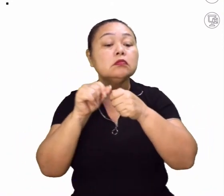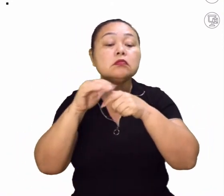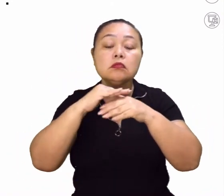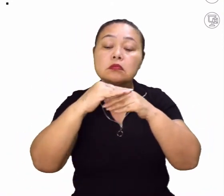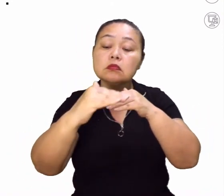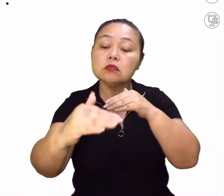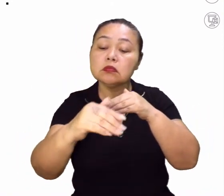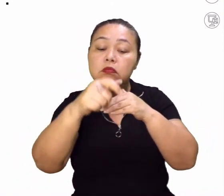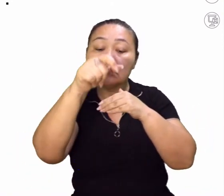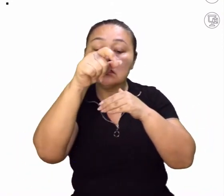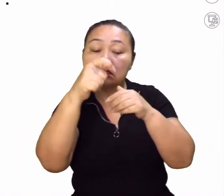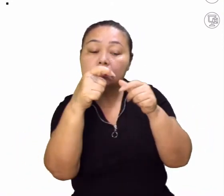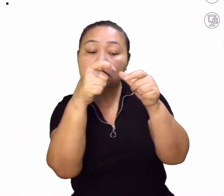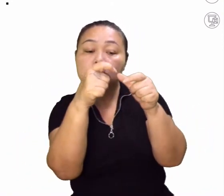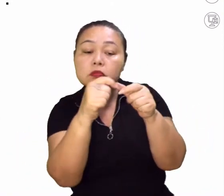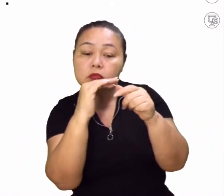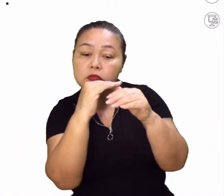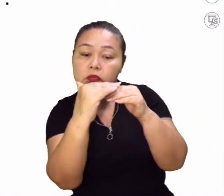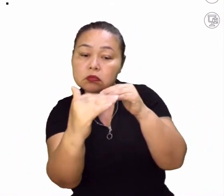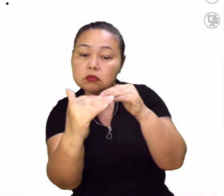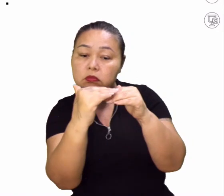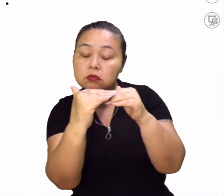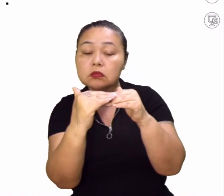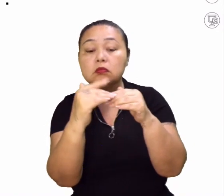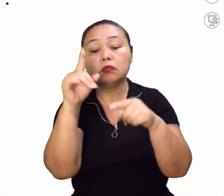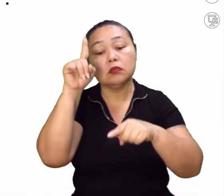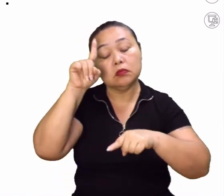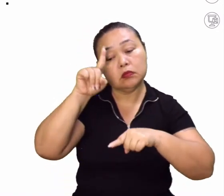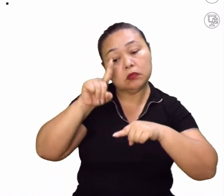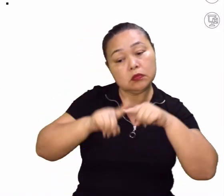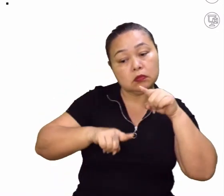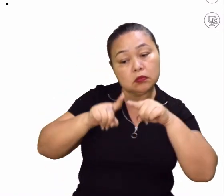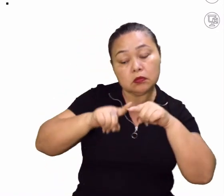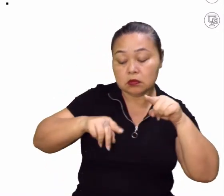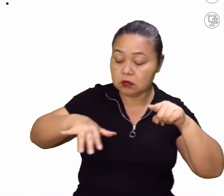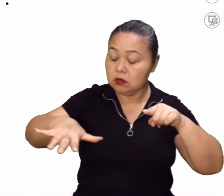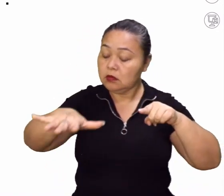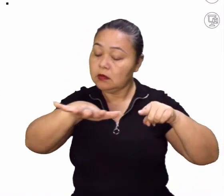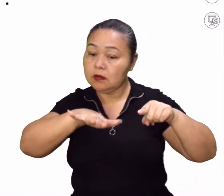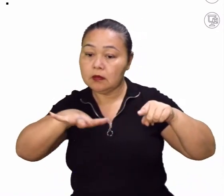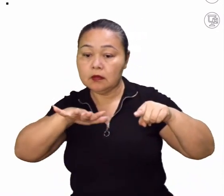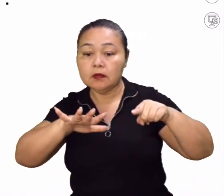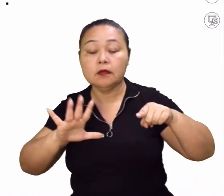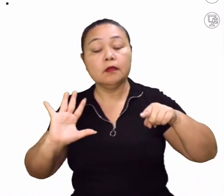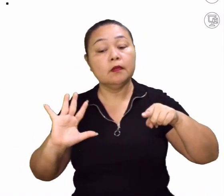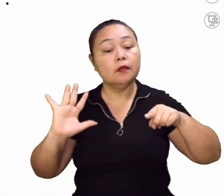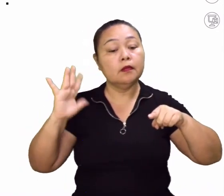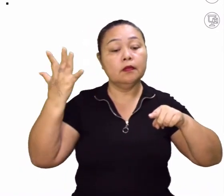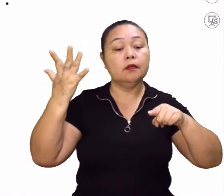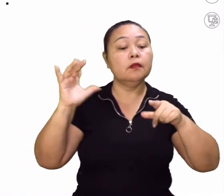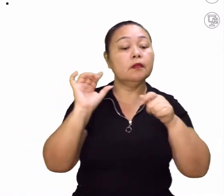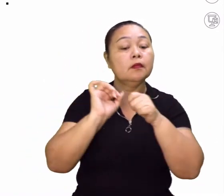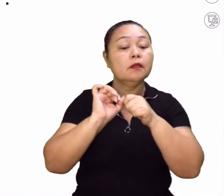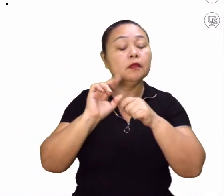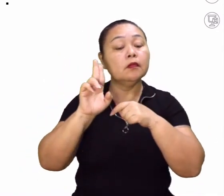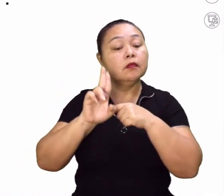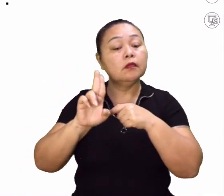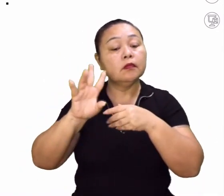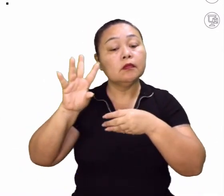alvos na superfície terrestre. Esses alvos podem ser objetos, áreas ou fenômenos.